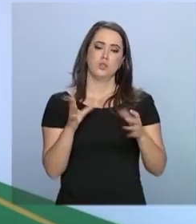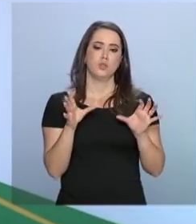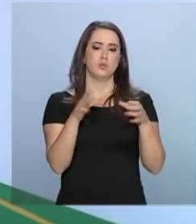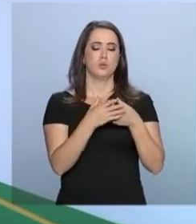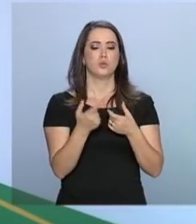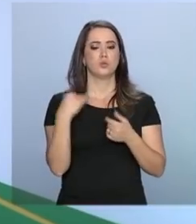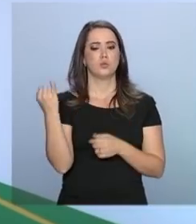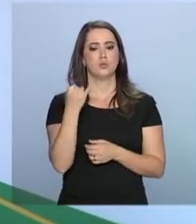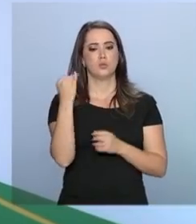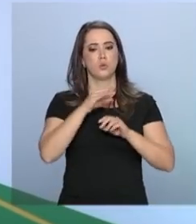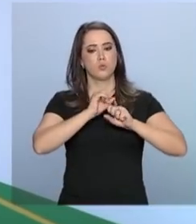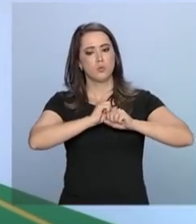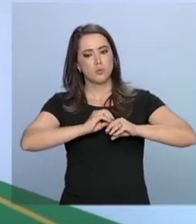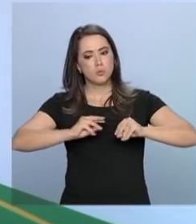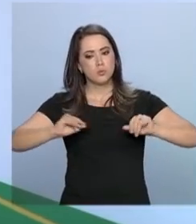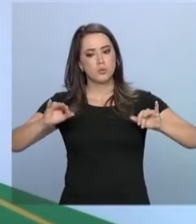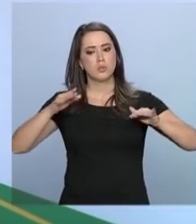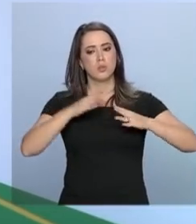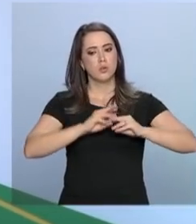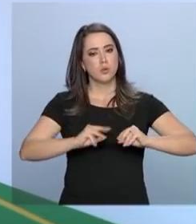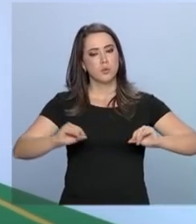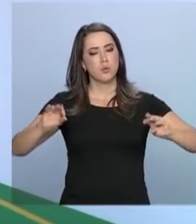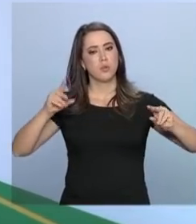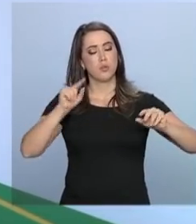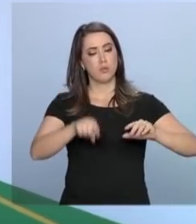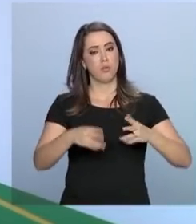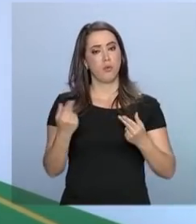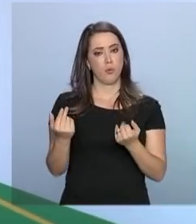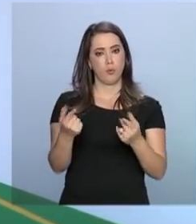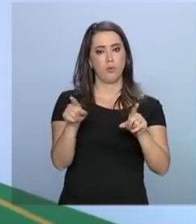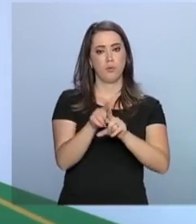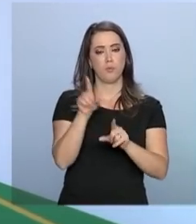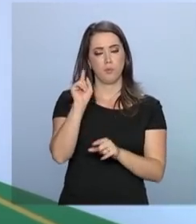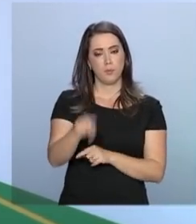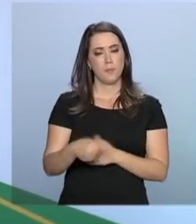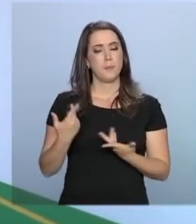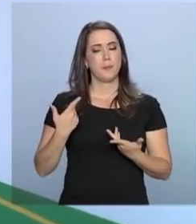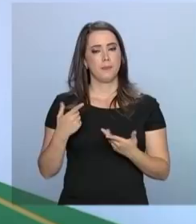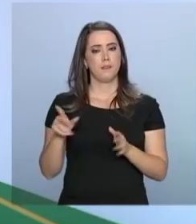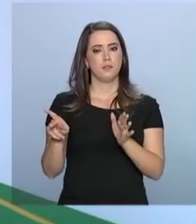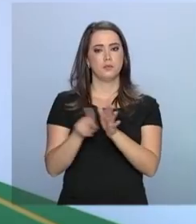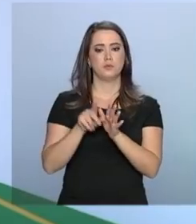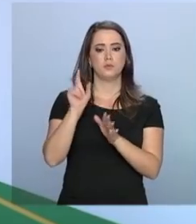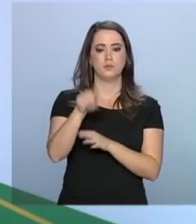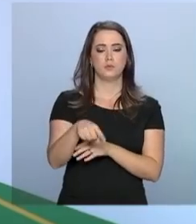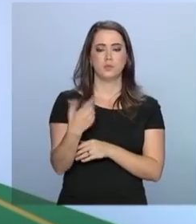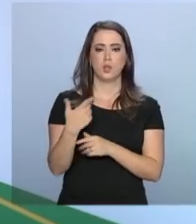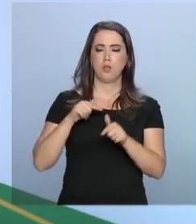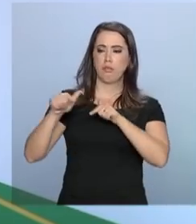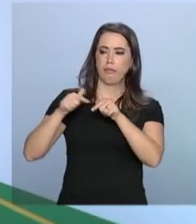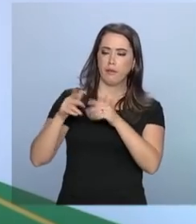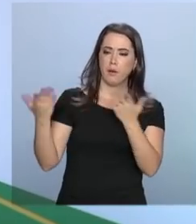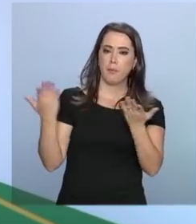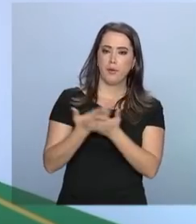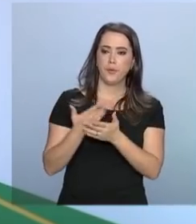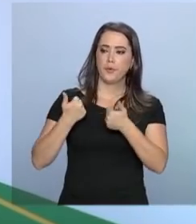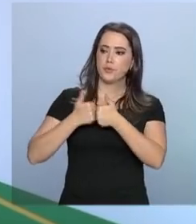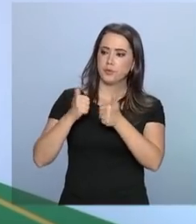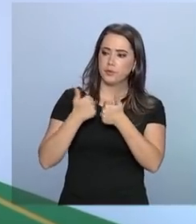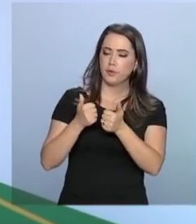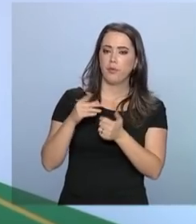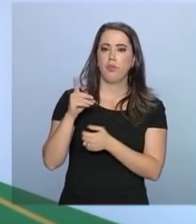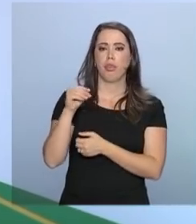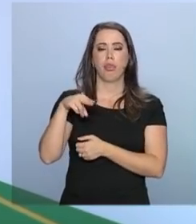campos maduros terrestres em águas rasas, assim como para as midstreams, são atividades de logística, e o